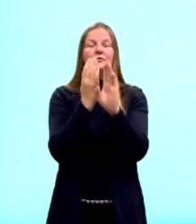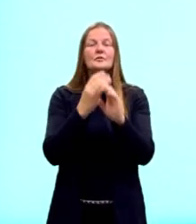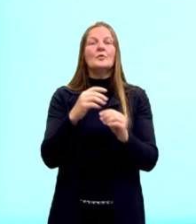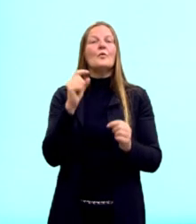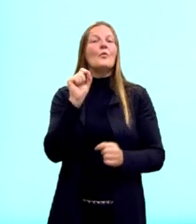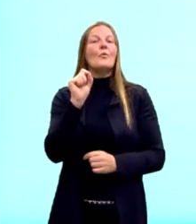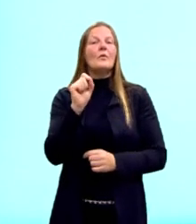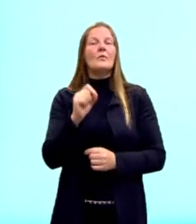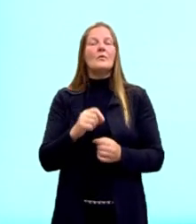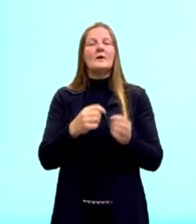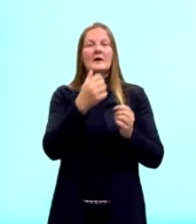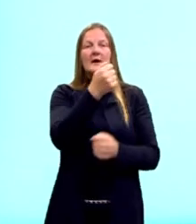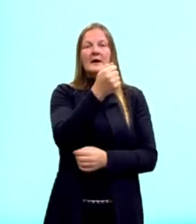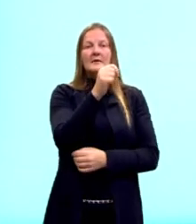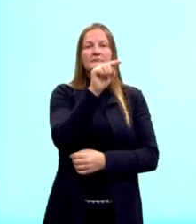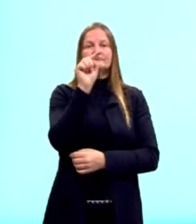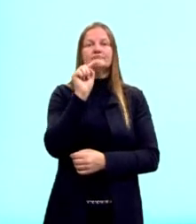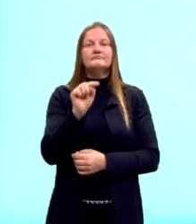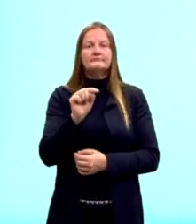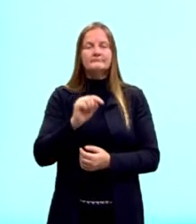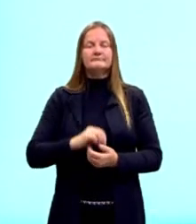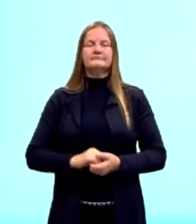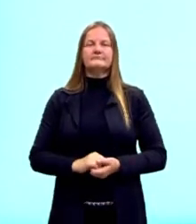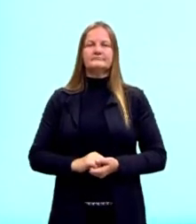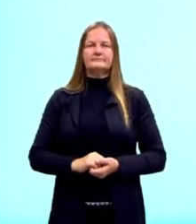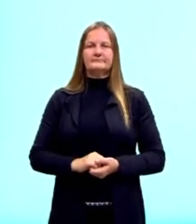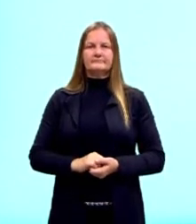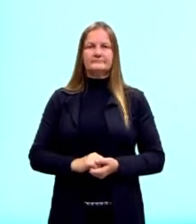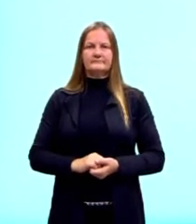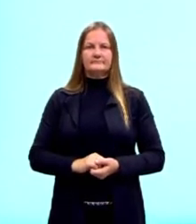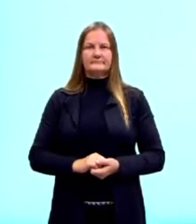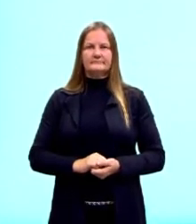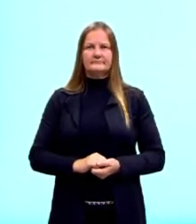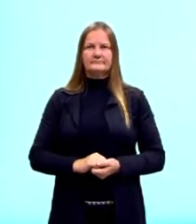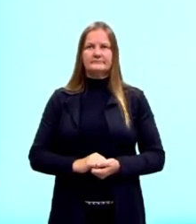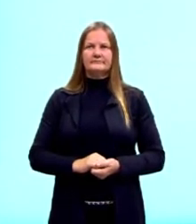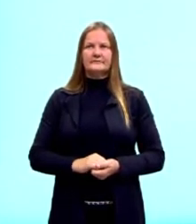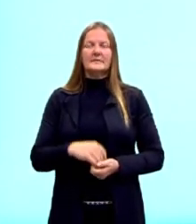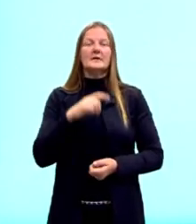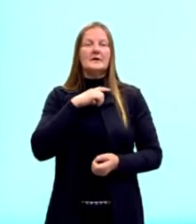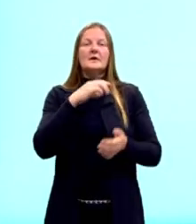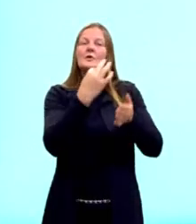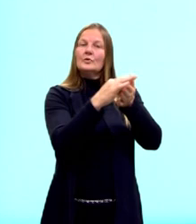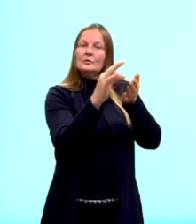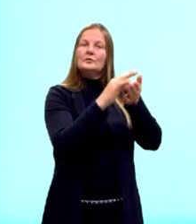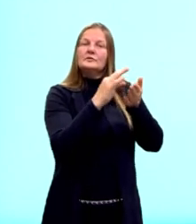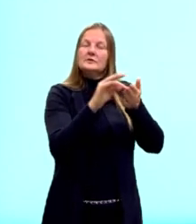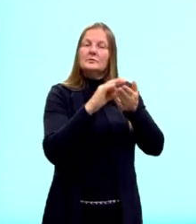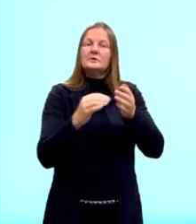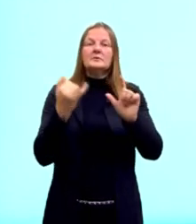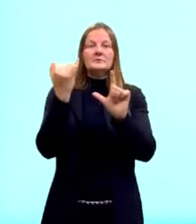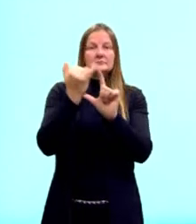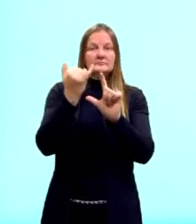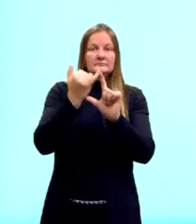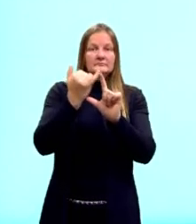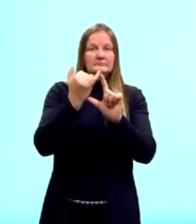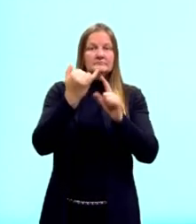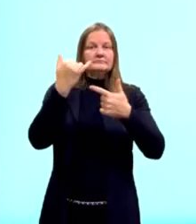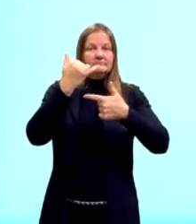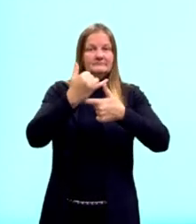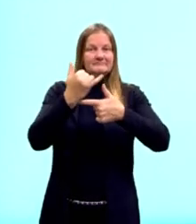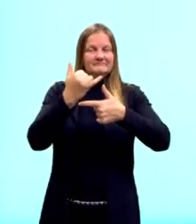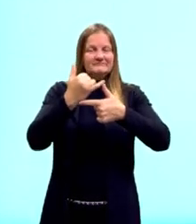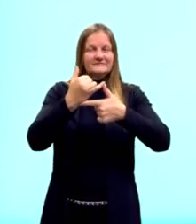o valor de A, que seria o nosso segmento, então, AE. Temos o nosso teorema de Pitágoras. O